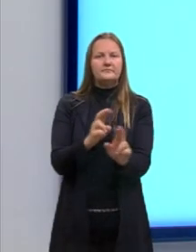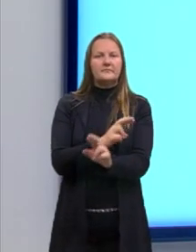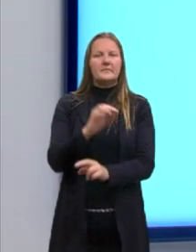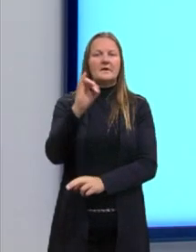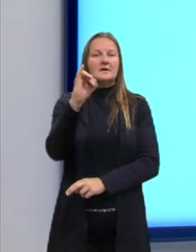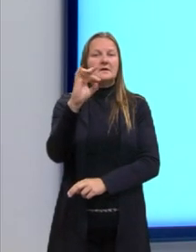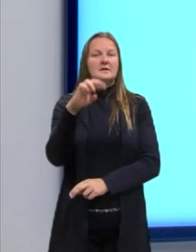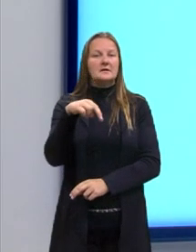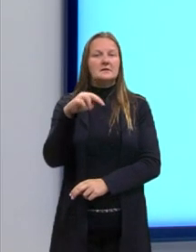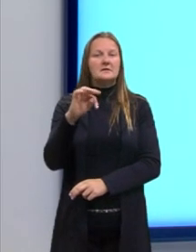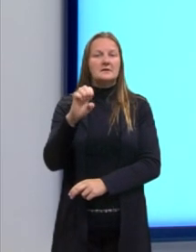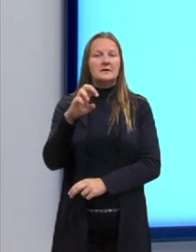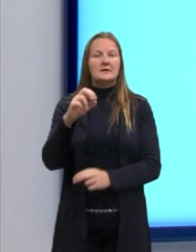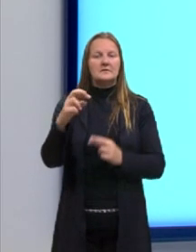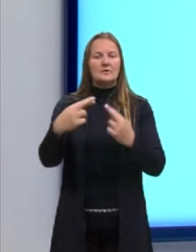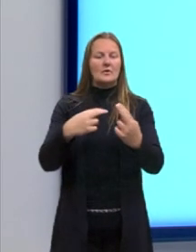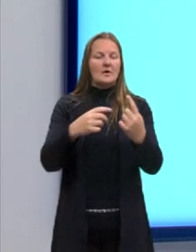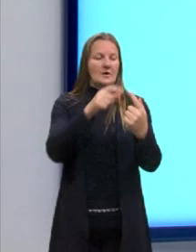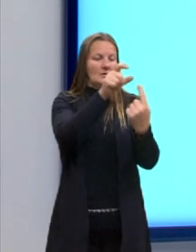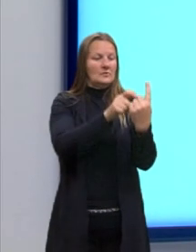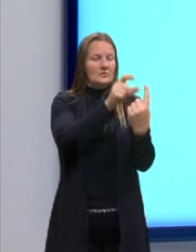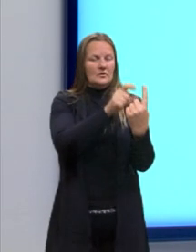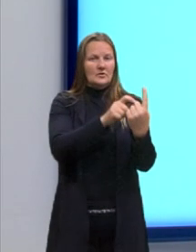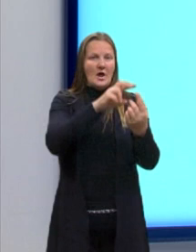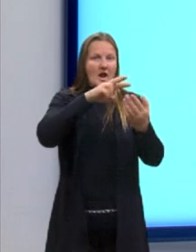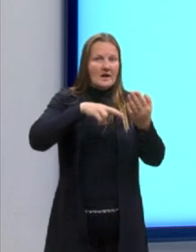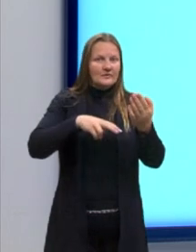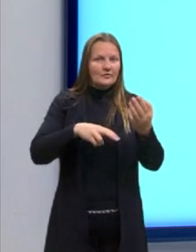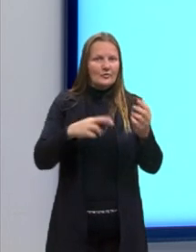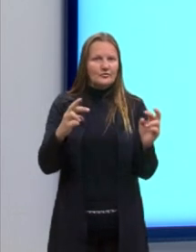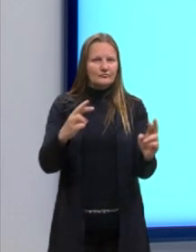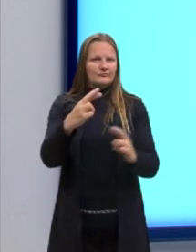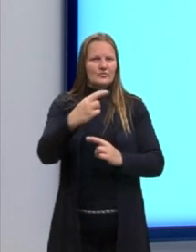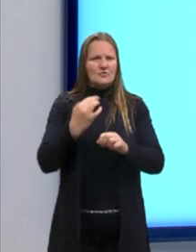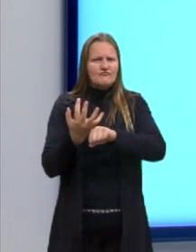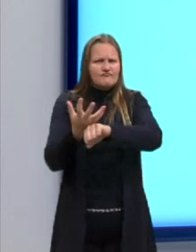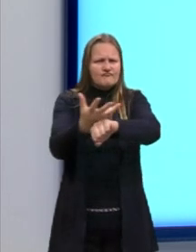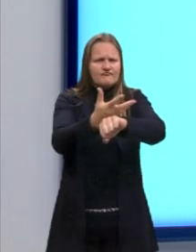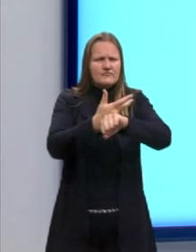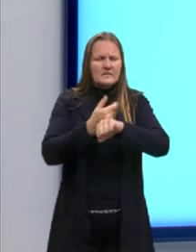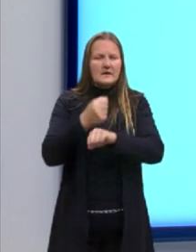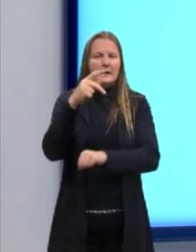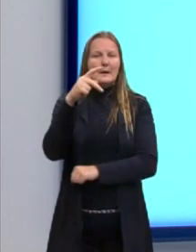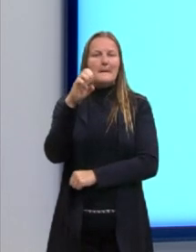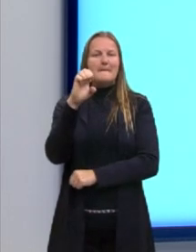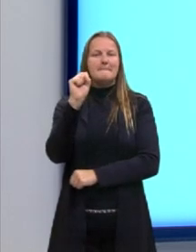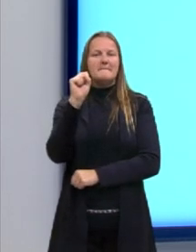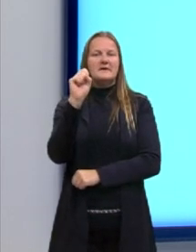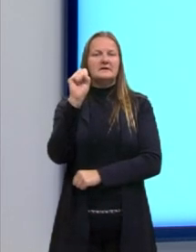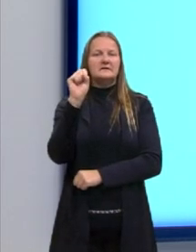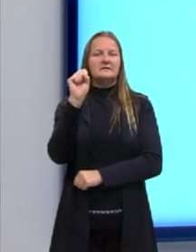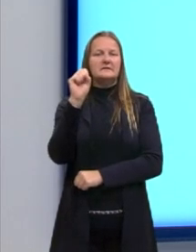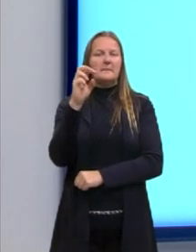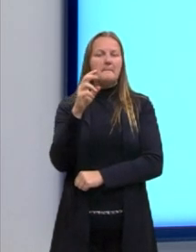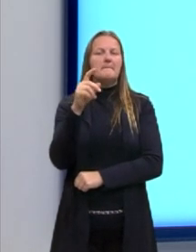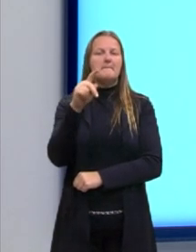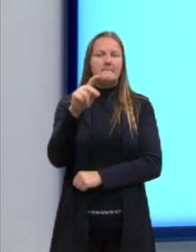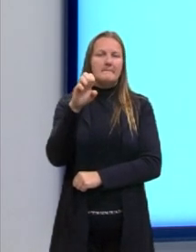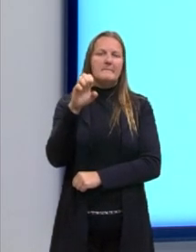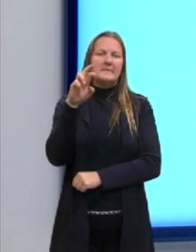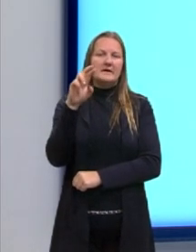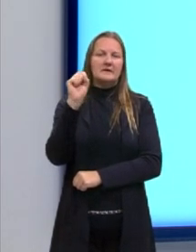chamar a atenção do outro, e a gente está falando em persuasão, ou seja, fazer com que o outro